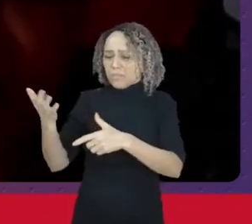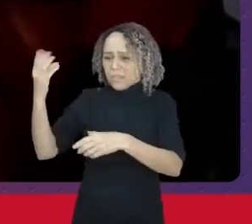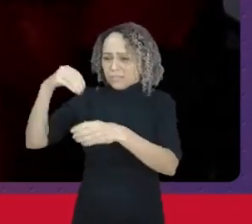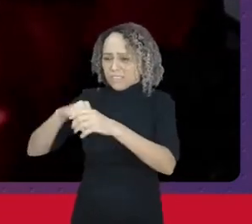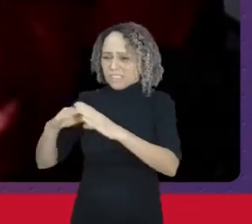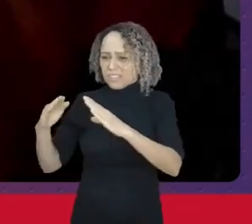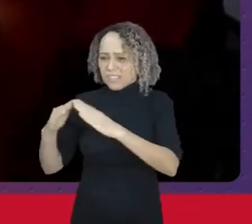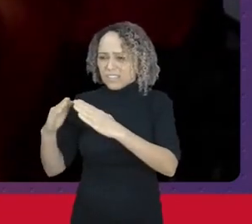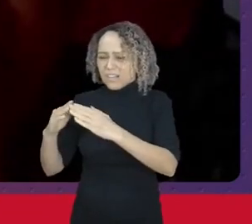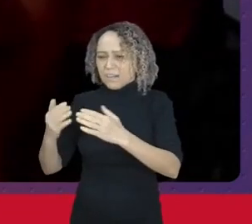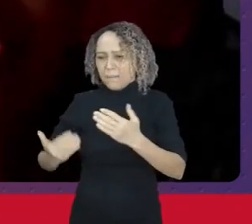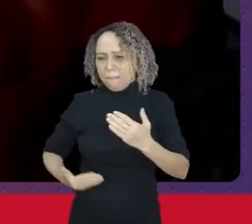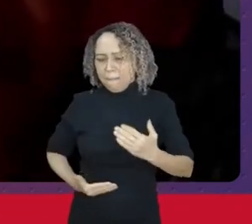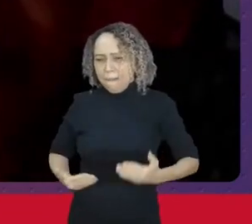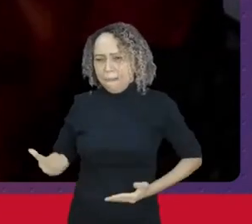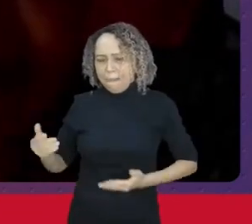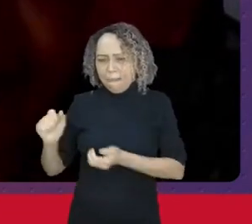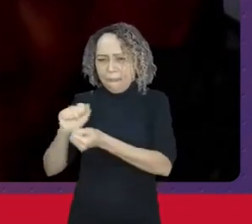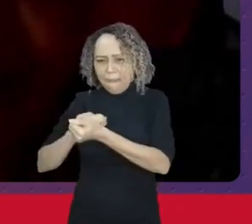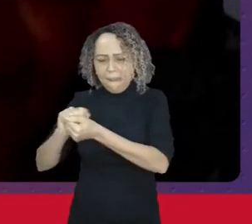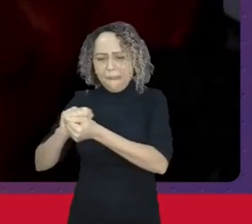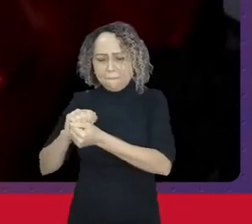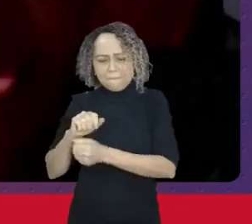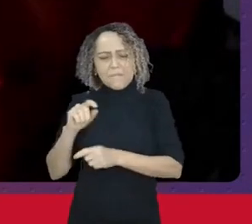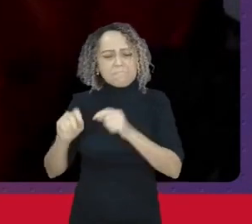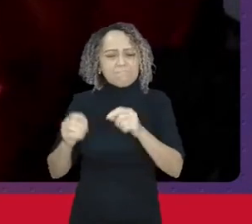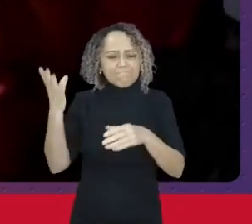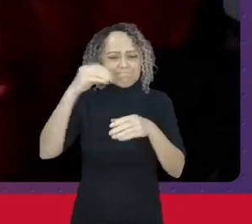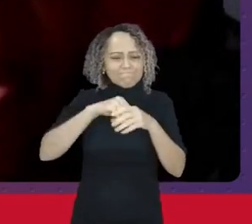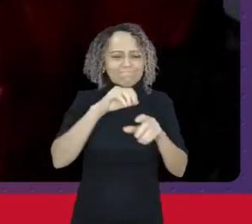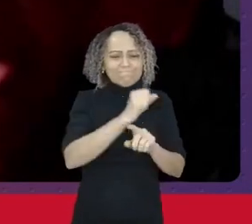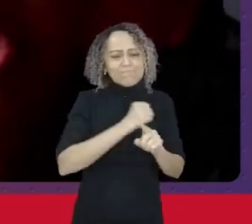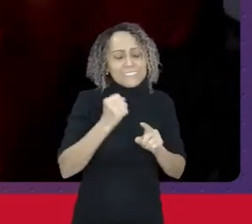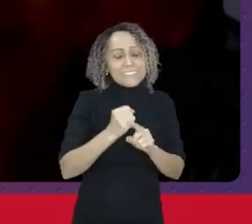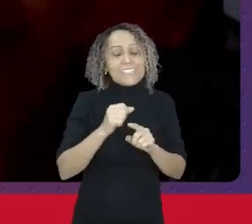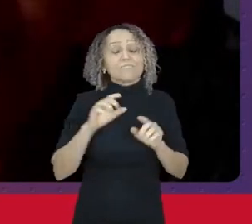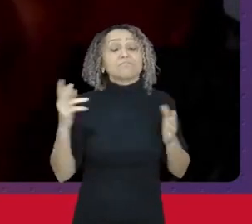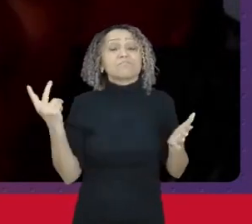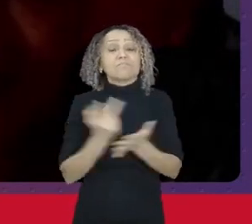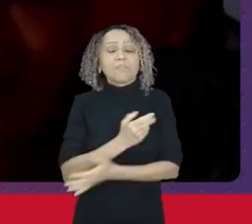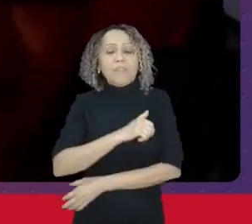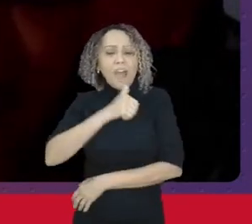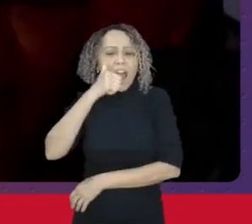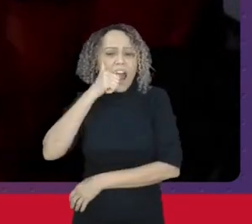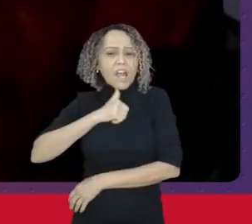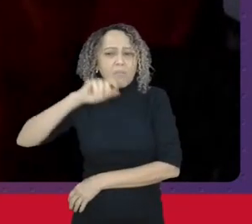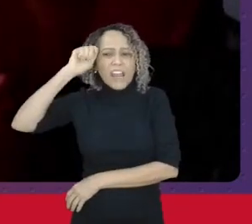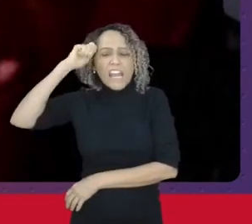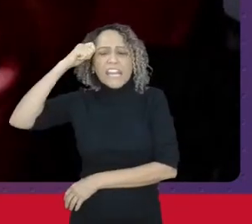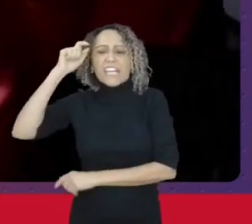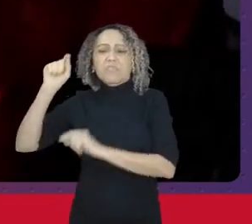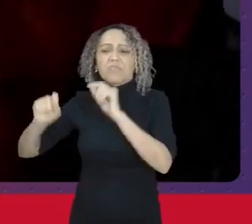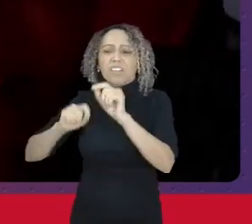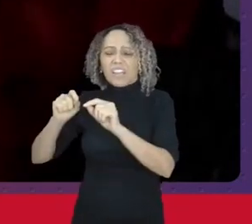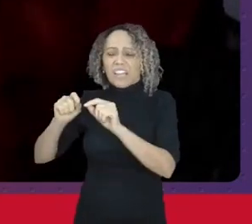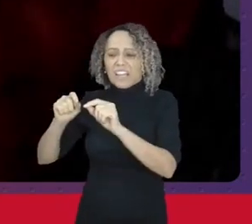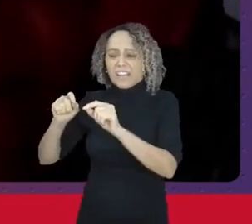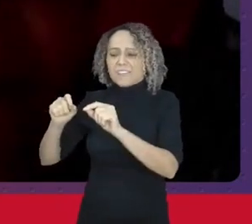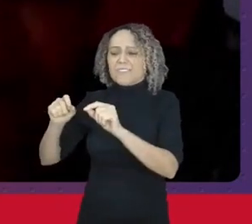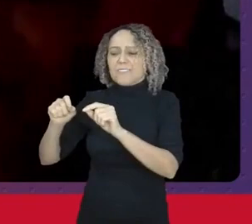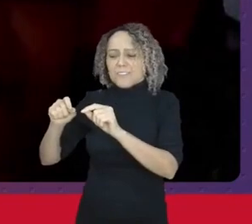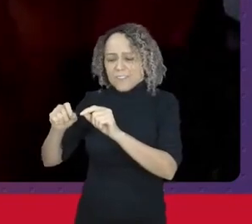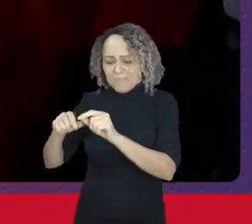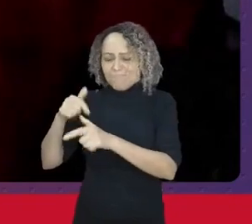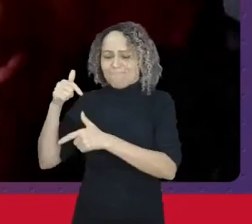sociedade as mulheres negras foram utilizadas como mão de obra